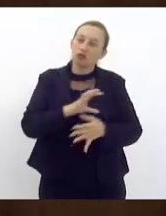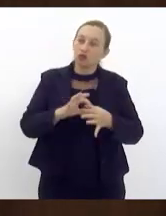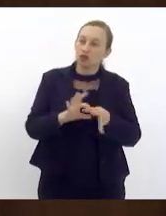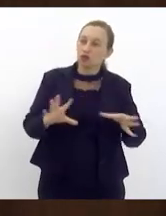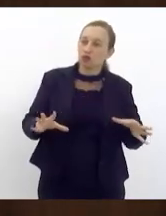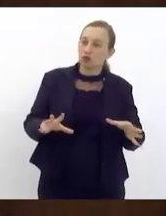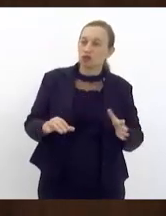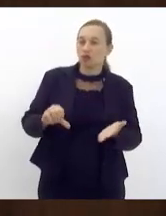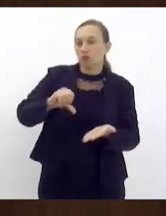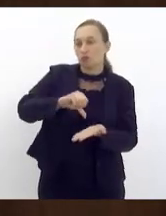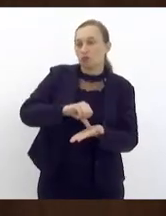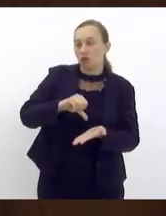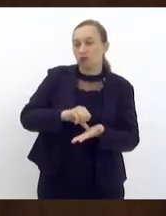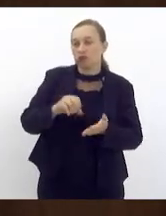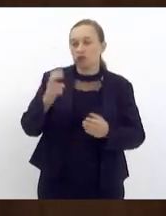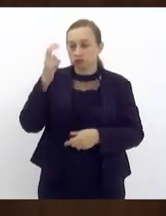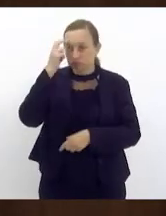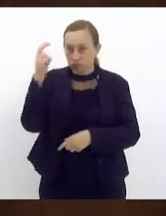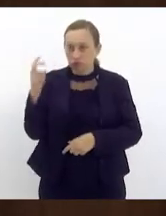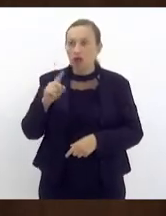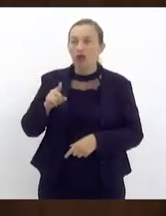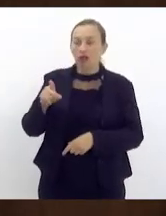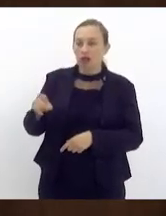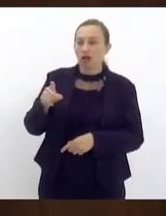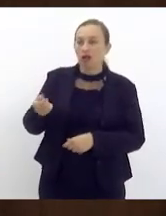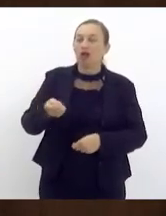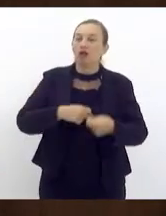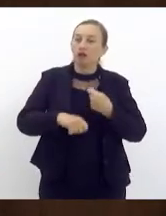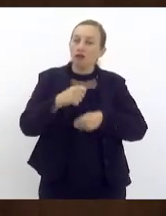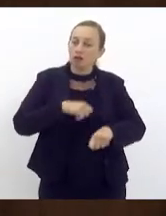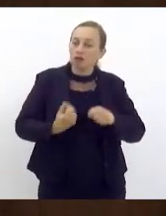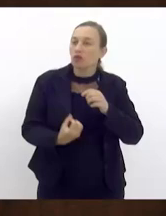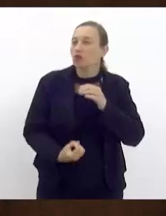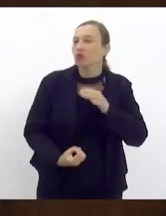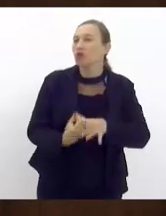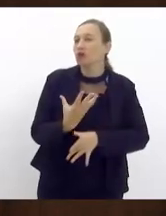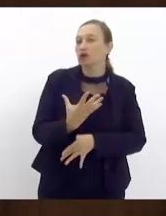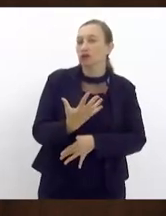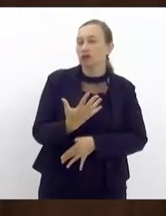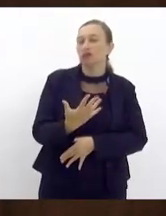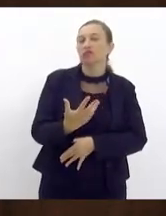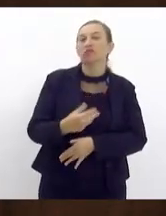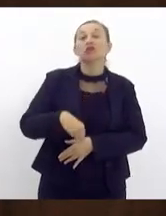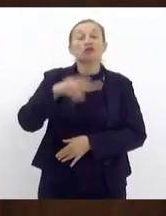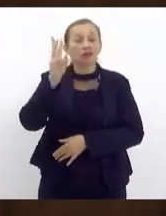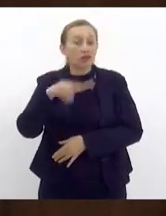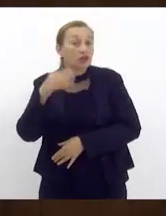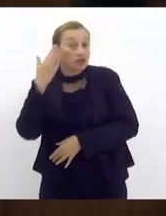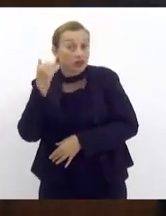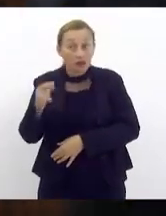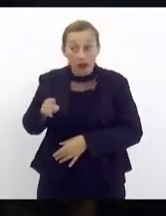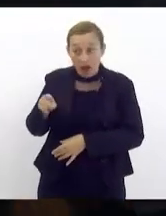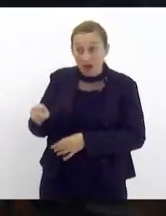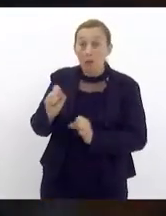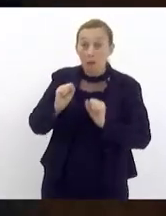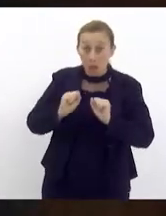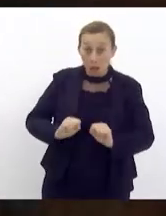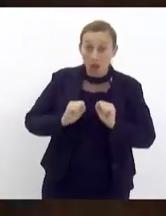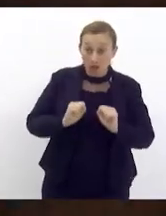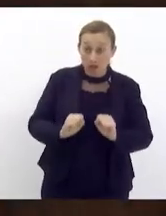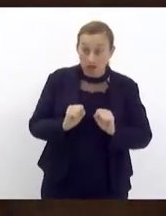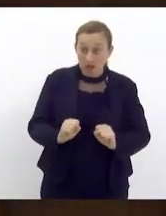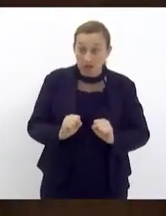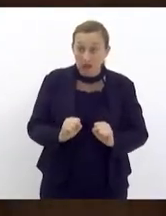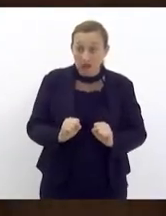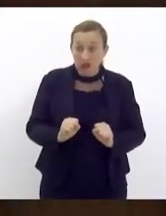polo cultural e ali está a economia criativa e quem sabe ali possa estar de